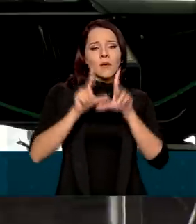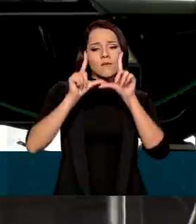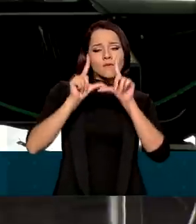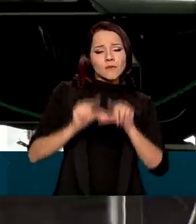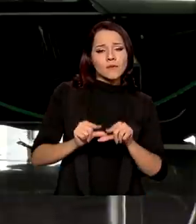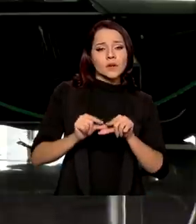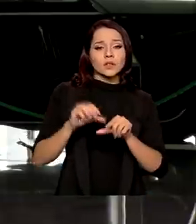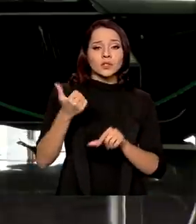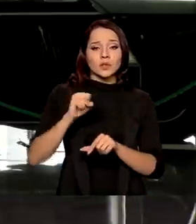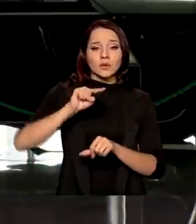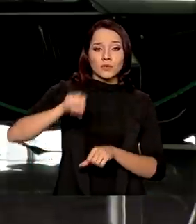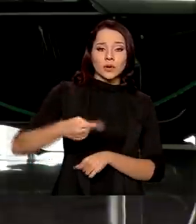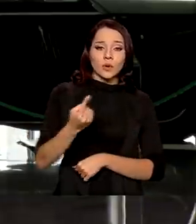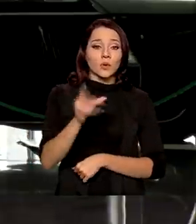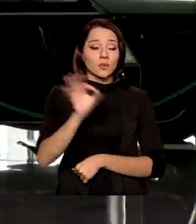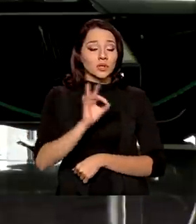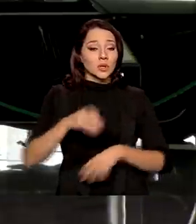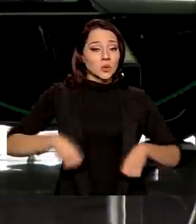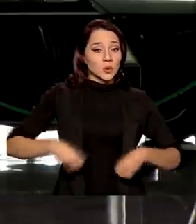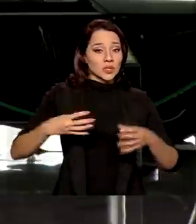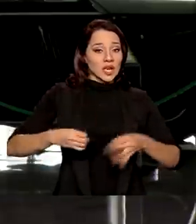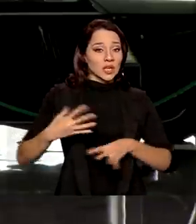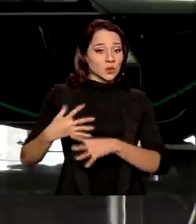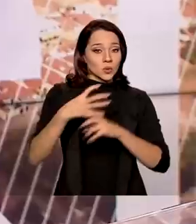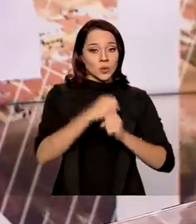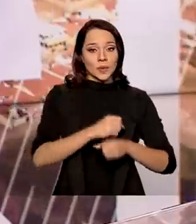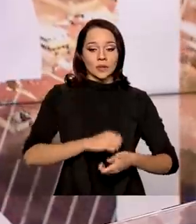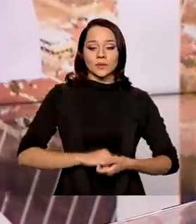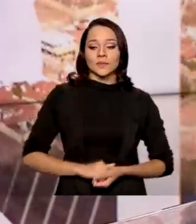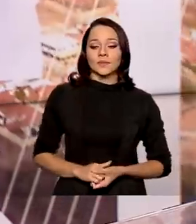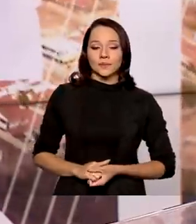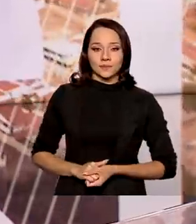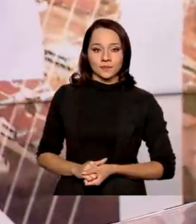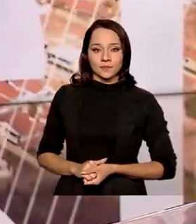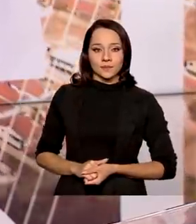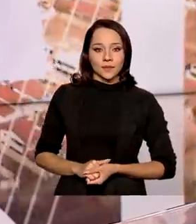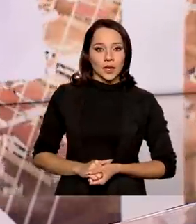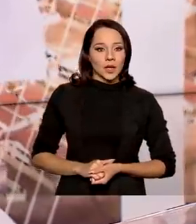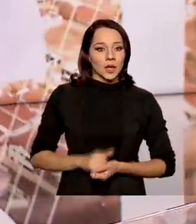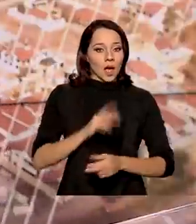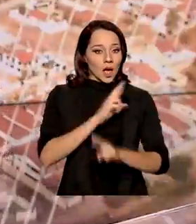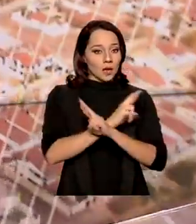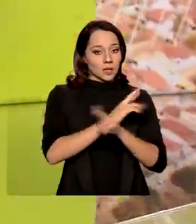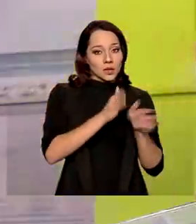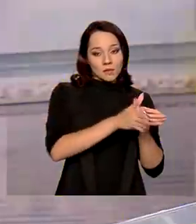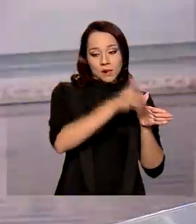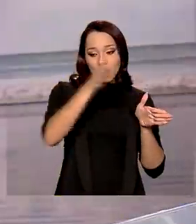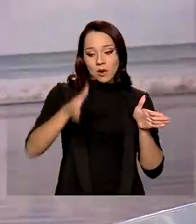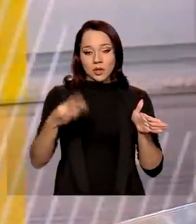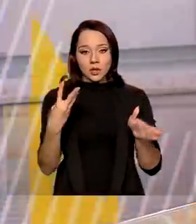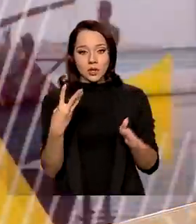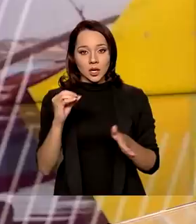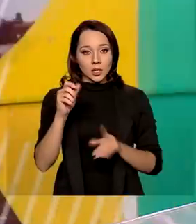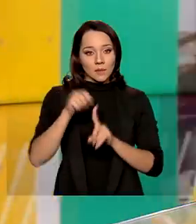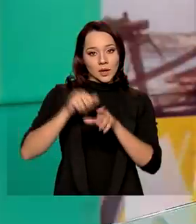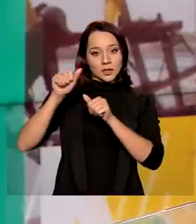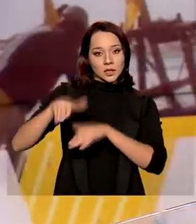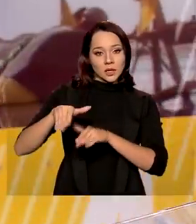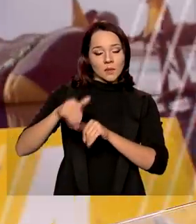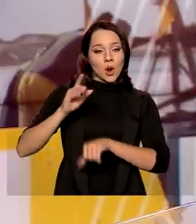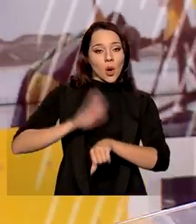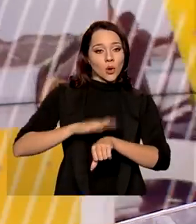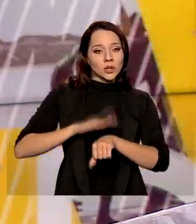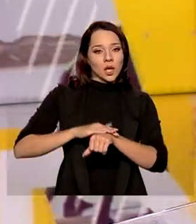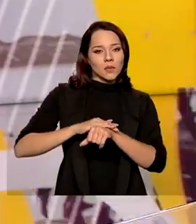18,1% das despesas totais. E a Receita Federal prorrogou para 30 de setembro o